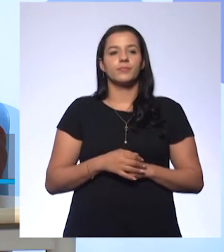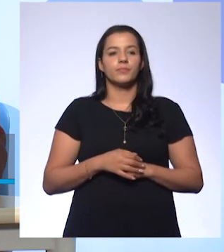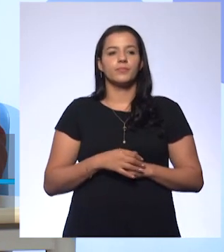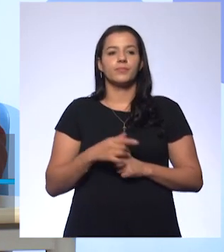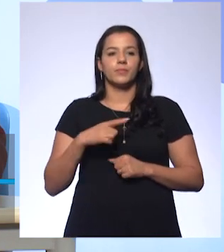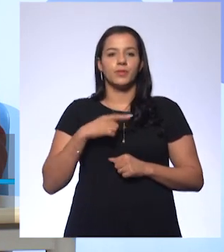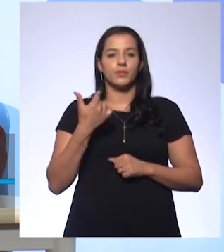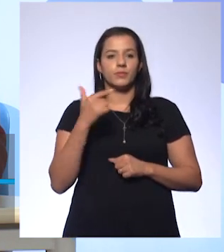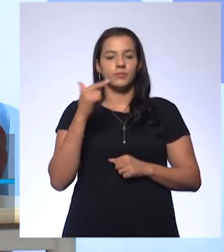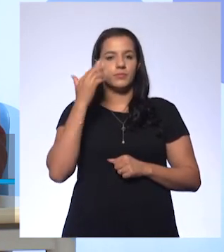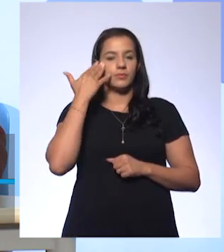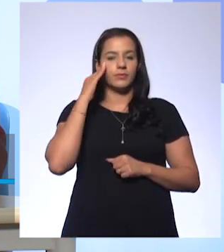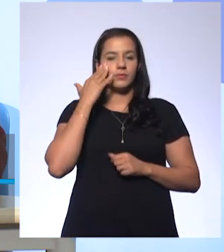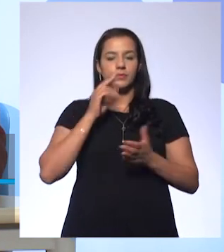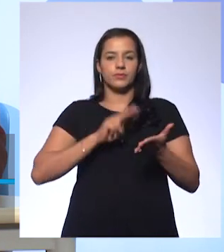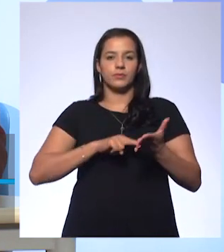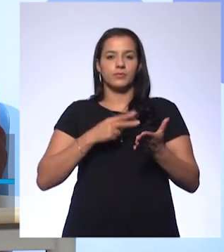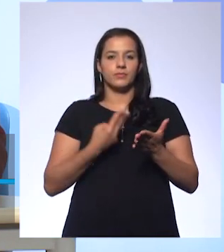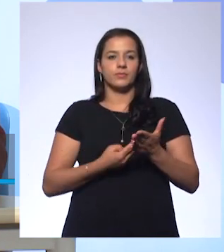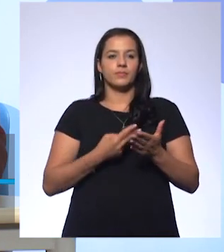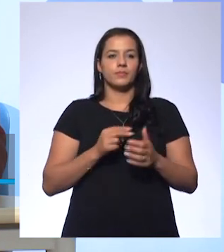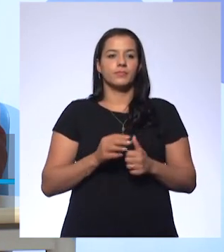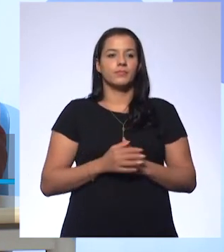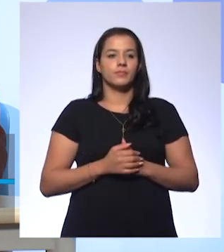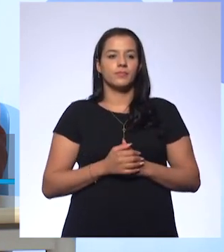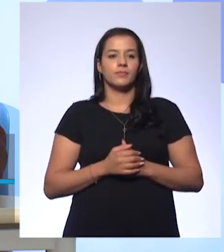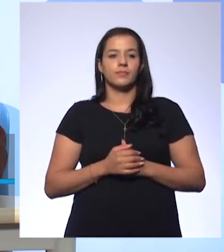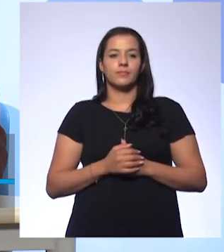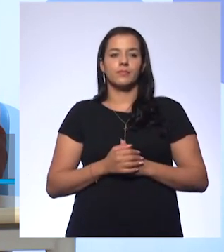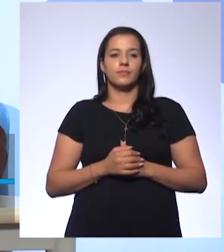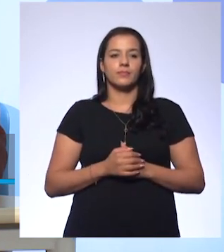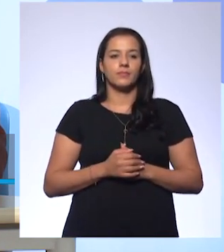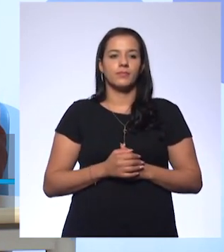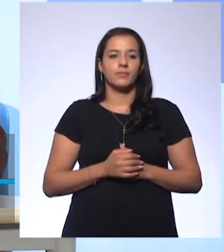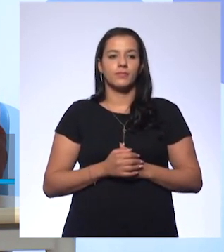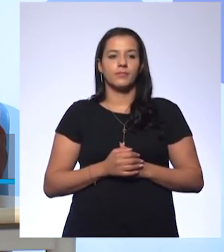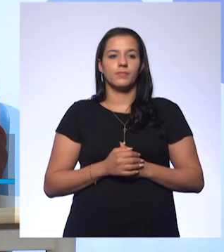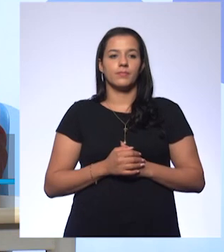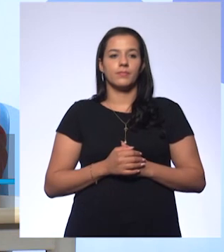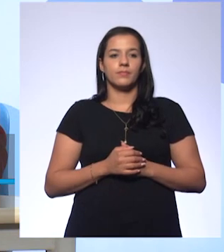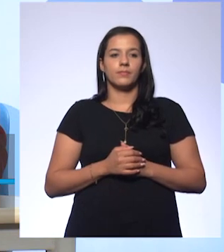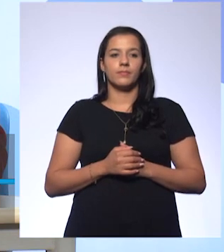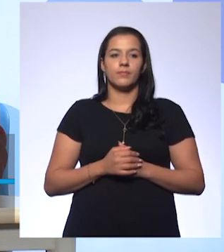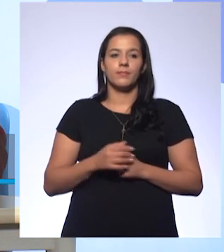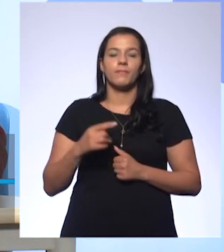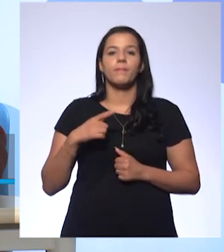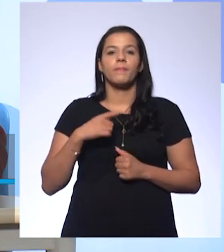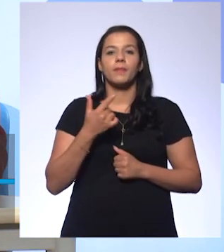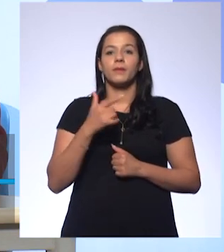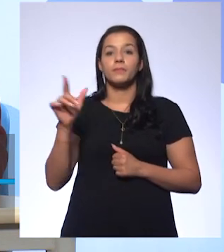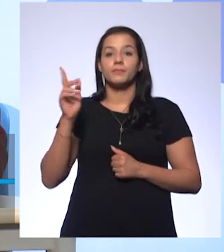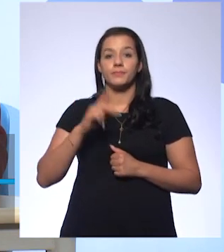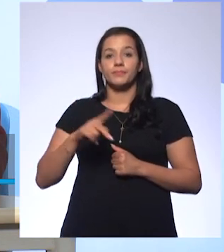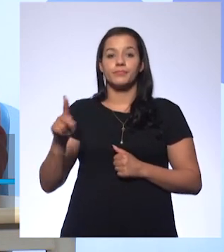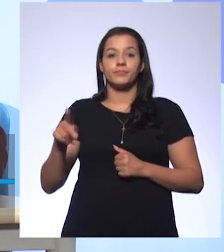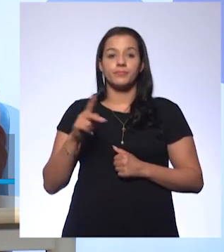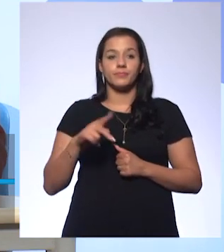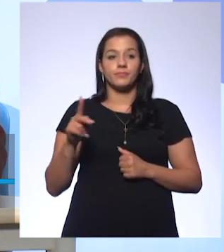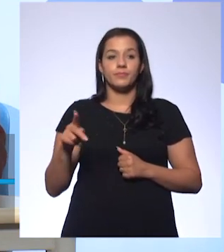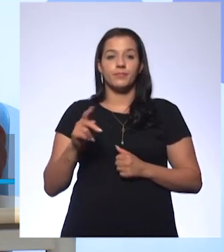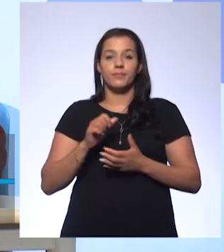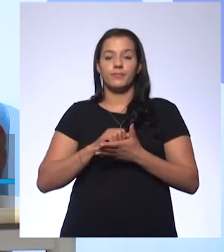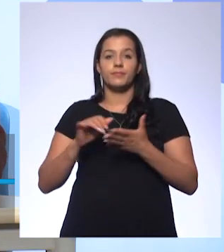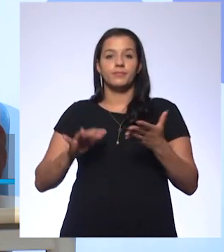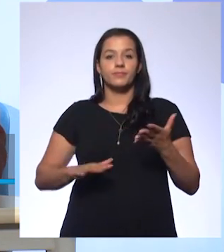entendi o que significa. Acho que agrafado errado. Olha só. Professora Silvana cita aqui. Atividade de prática